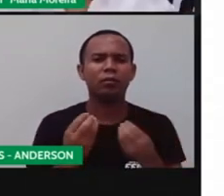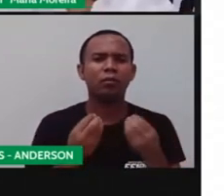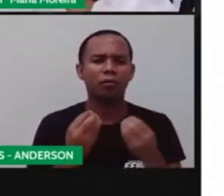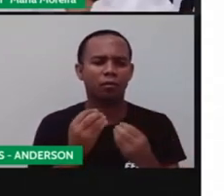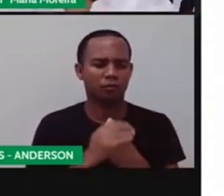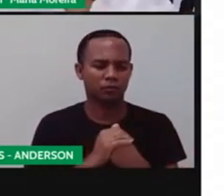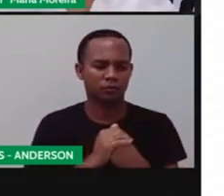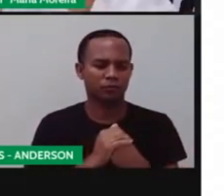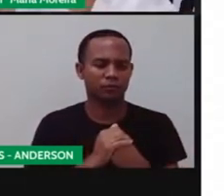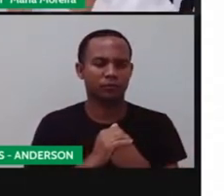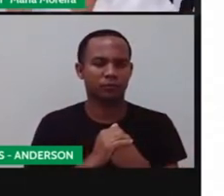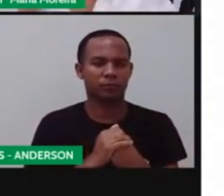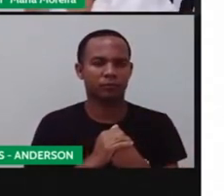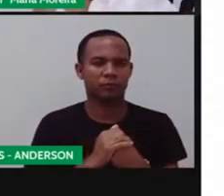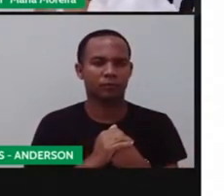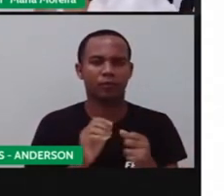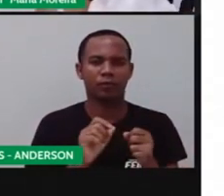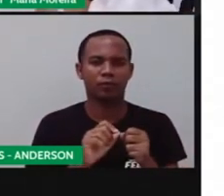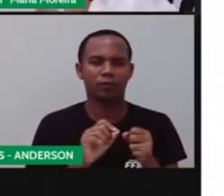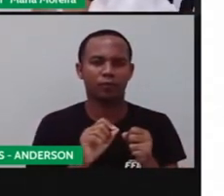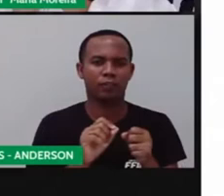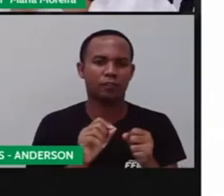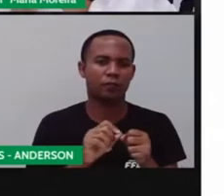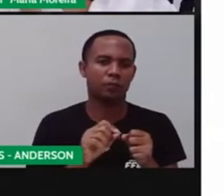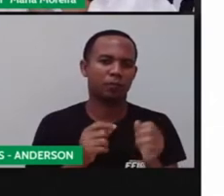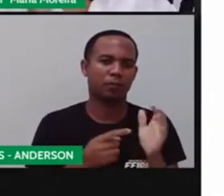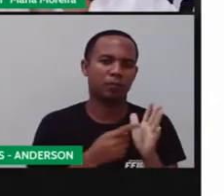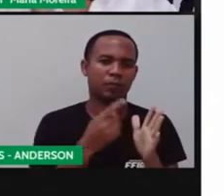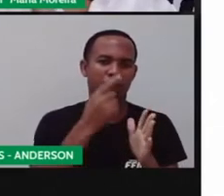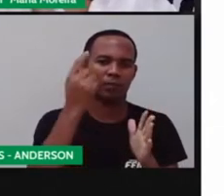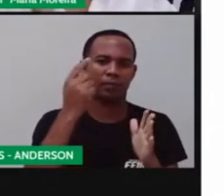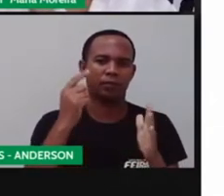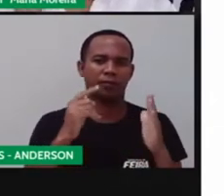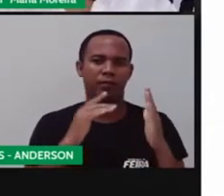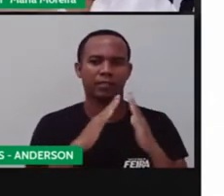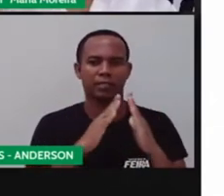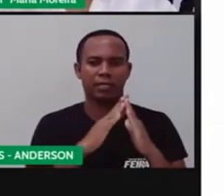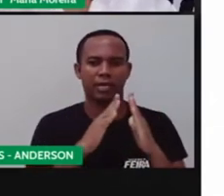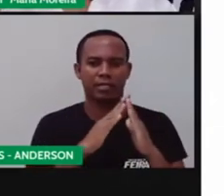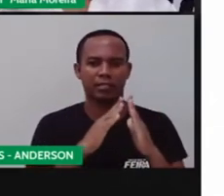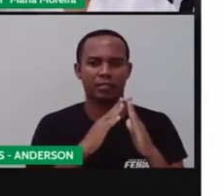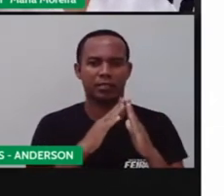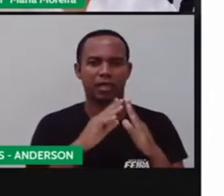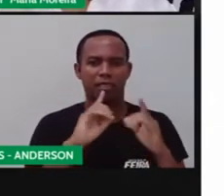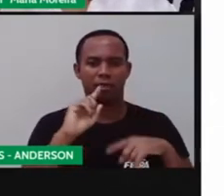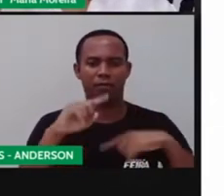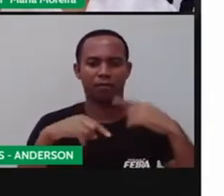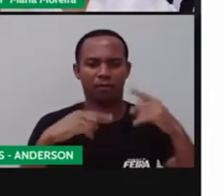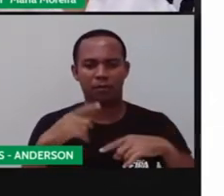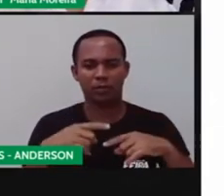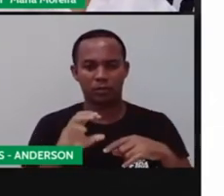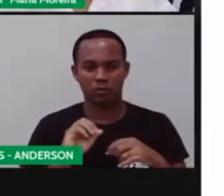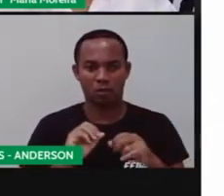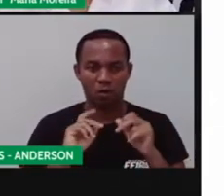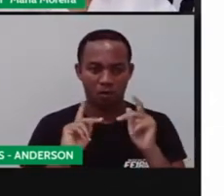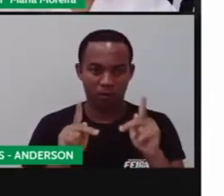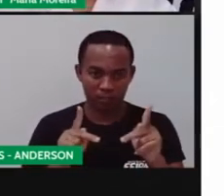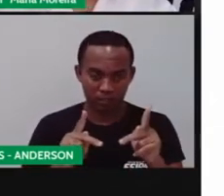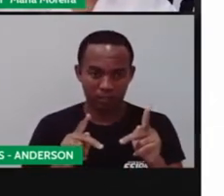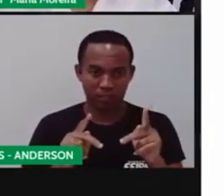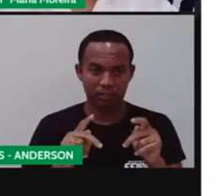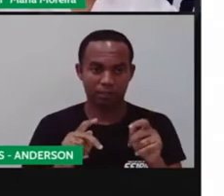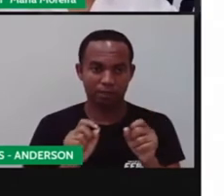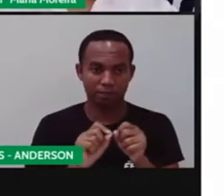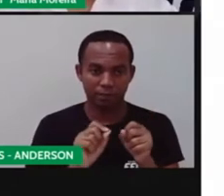doméstica, eu não entendi. Eles eram produzidos aonde? Primeiro, em casa. E aí, alguns brinquedos davam tão certo que essas